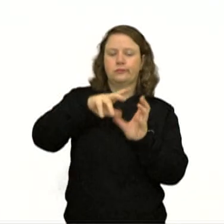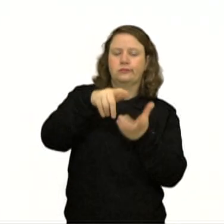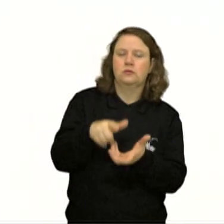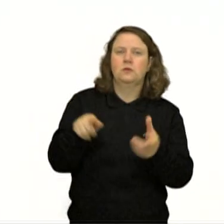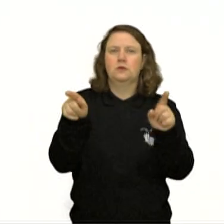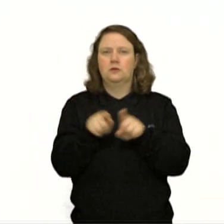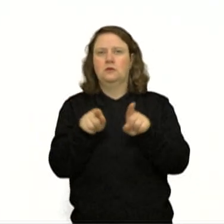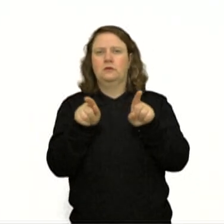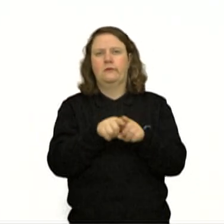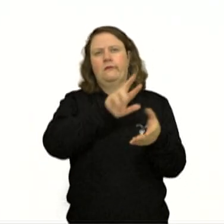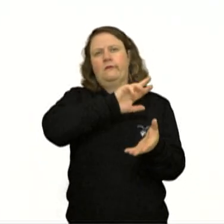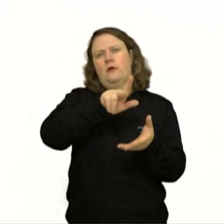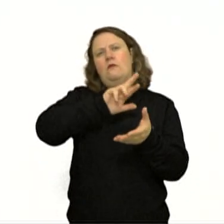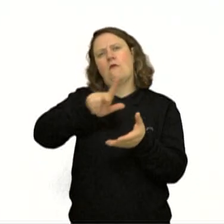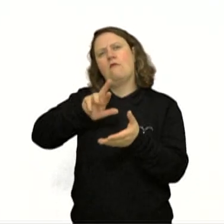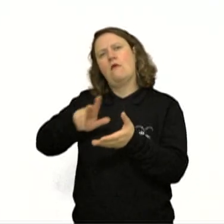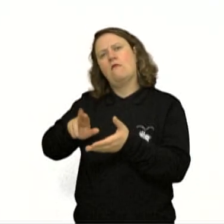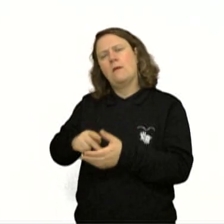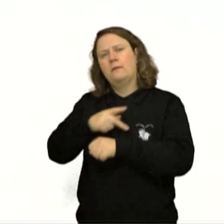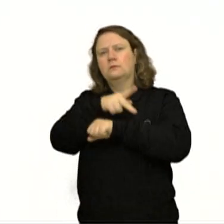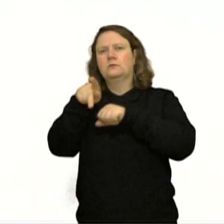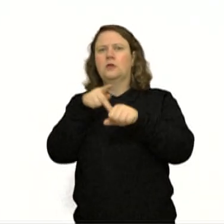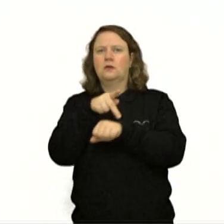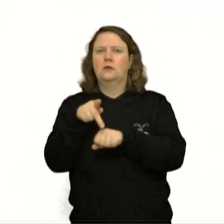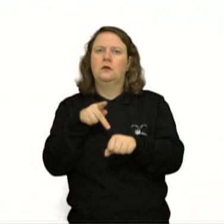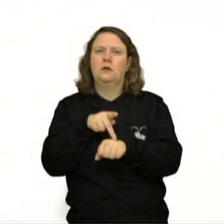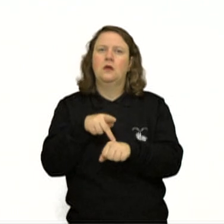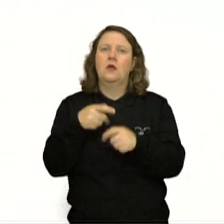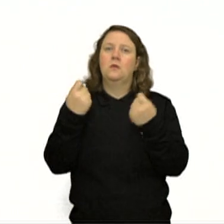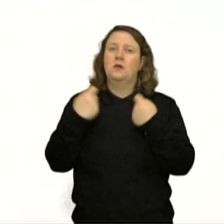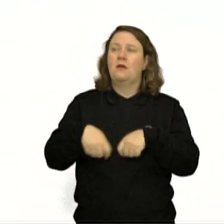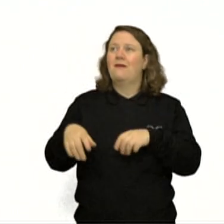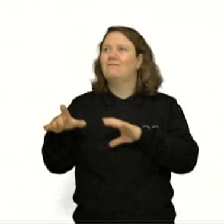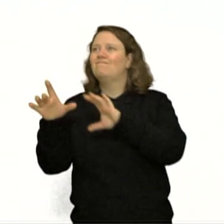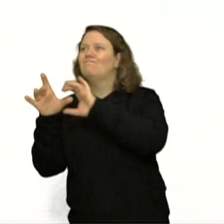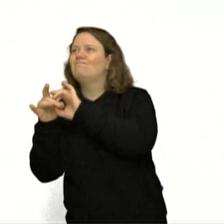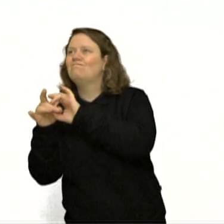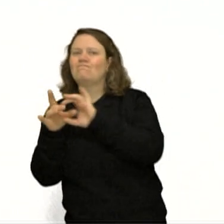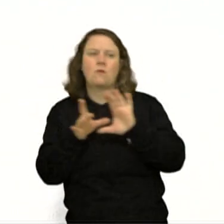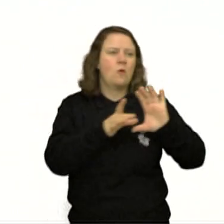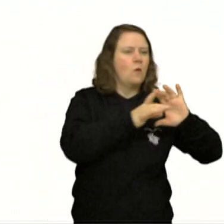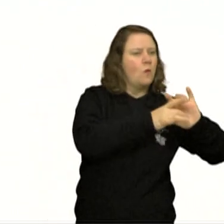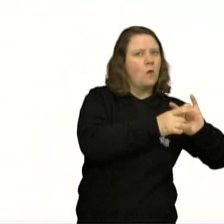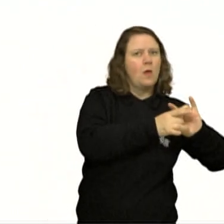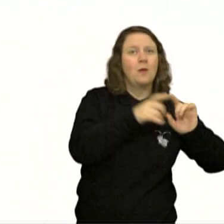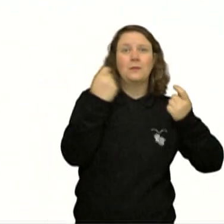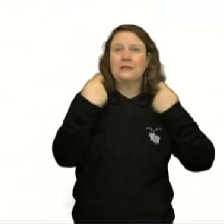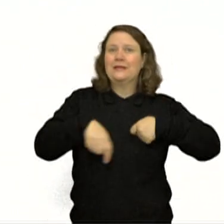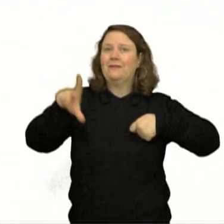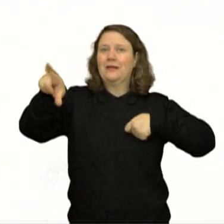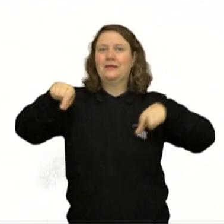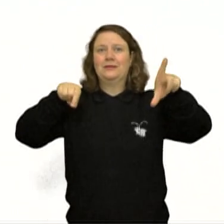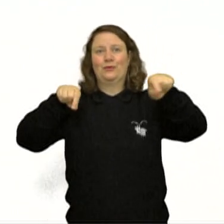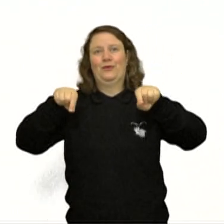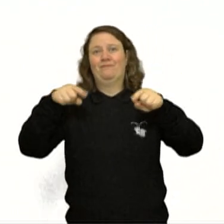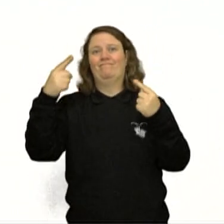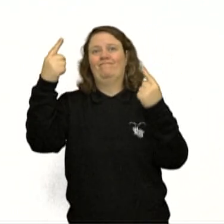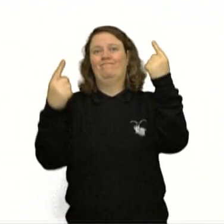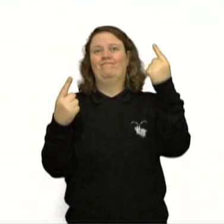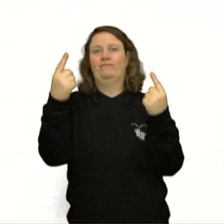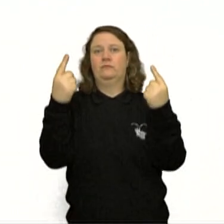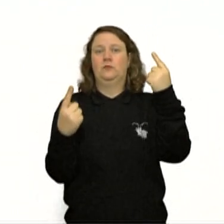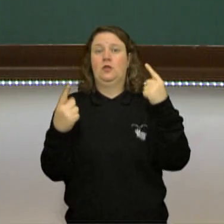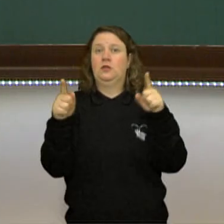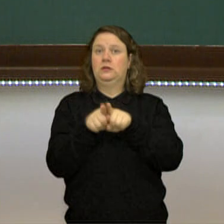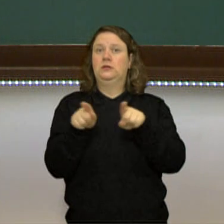pois vários países aí acabaram se obrigando a ou se aliar a um lado ou a se aliar a outro lado. E isso nós vamos ter uma